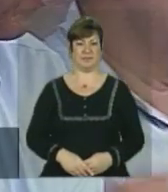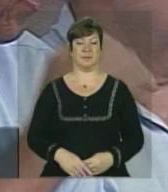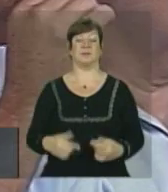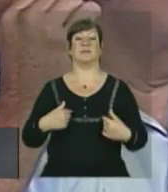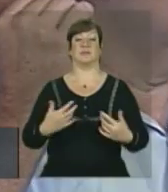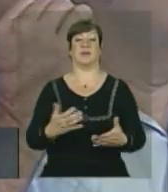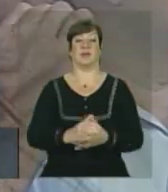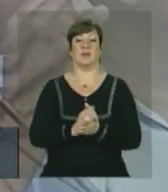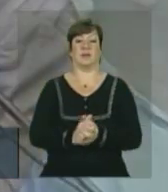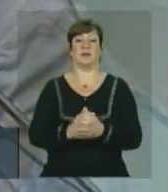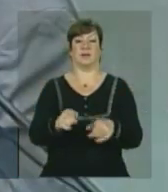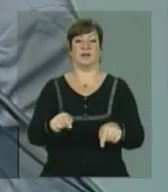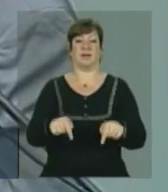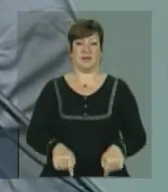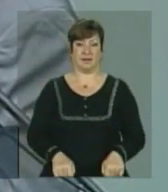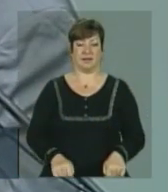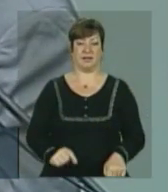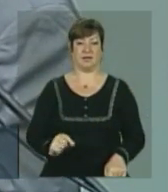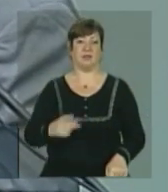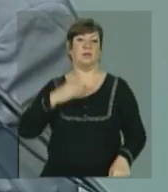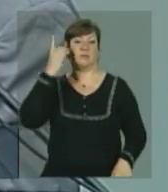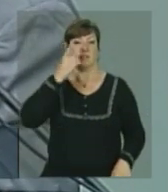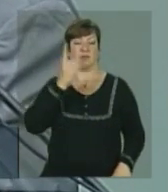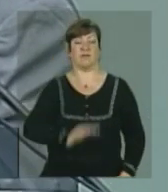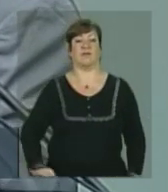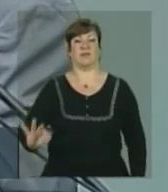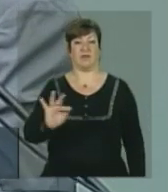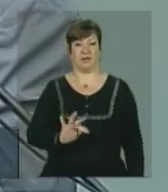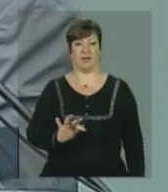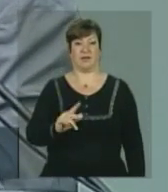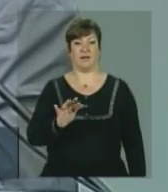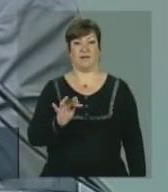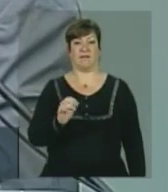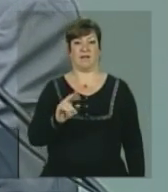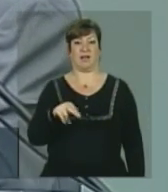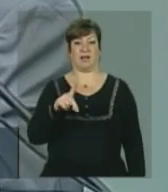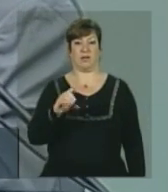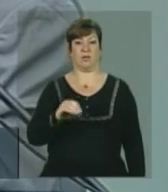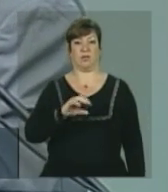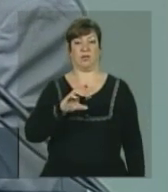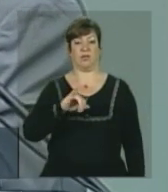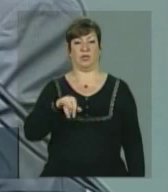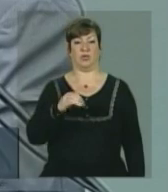Quero cumprimentar aqui o nosso deputado federal, Fernando Jordão.